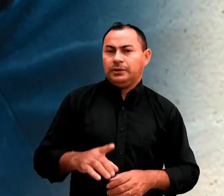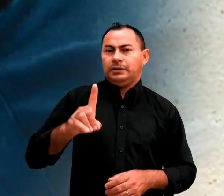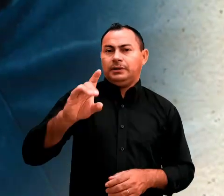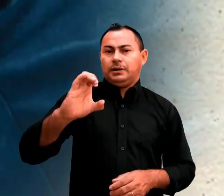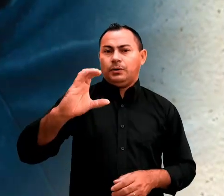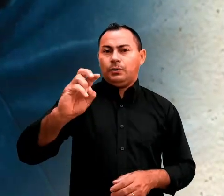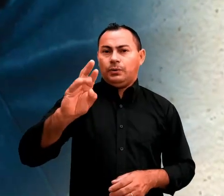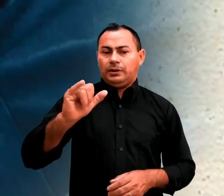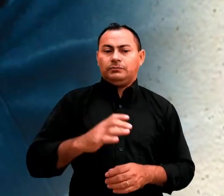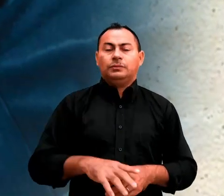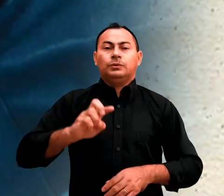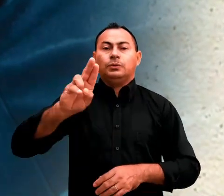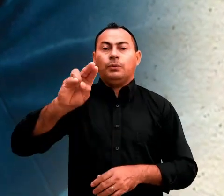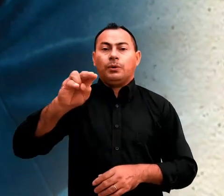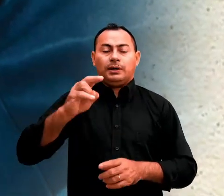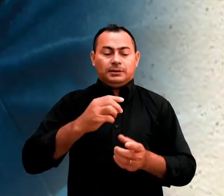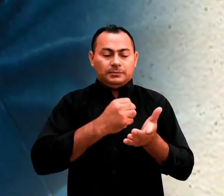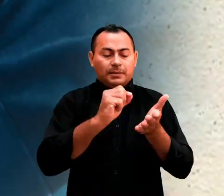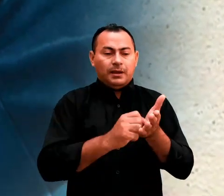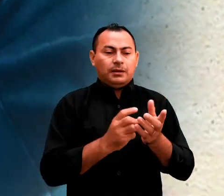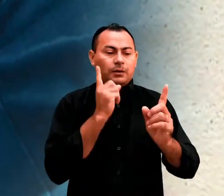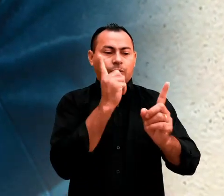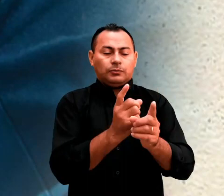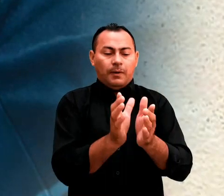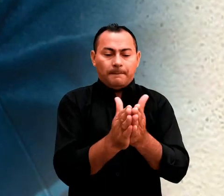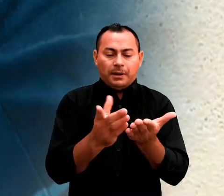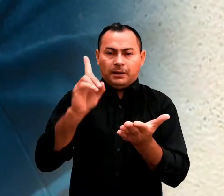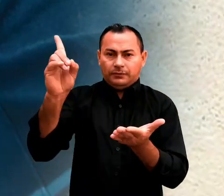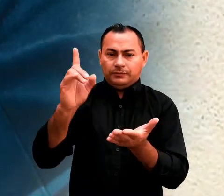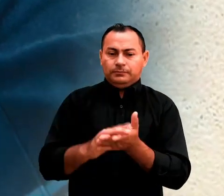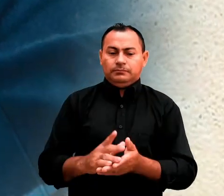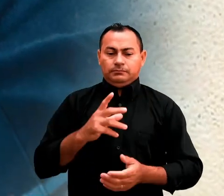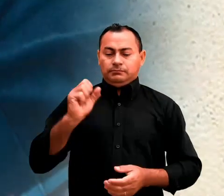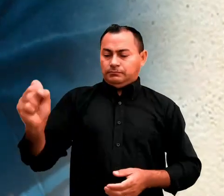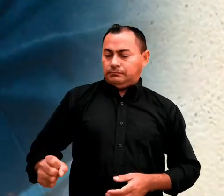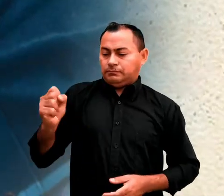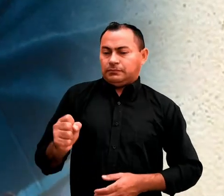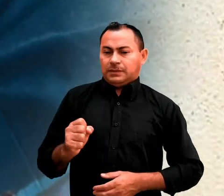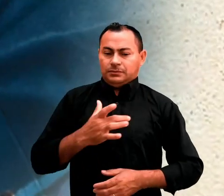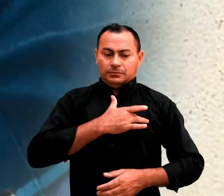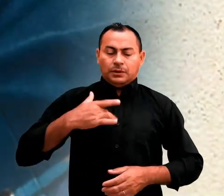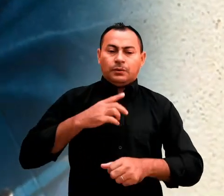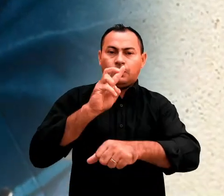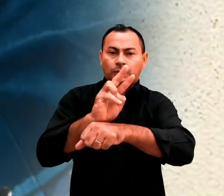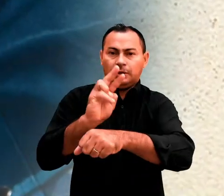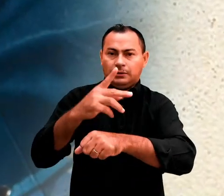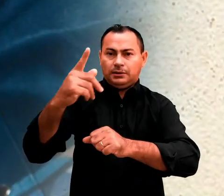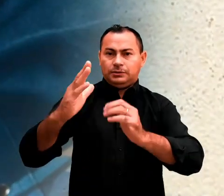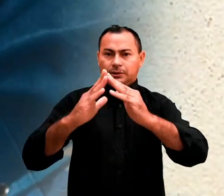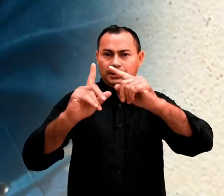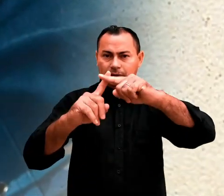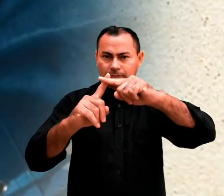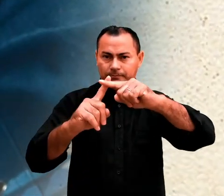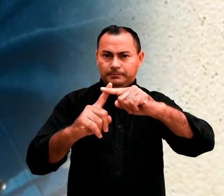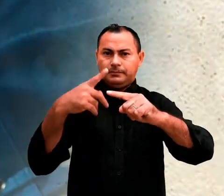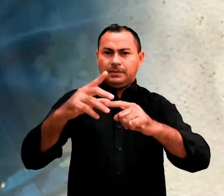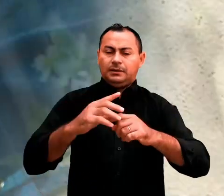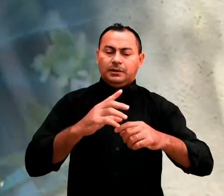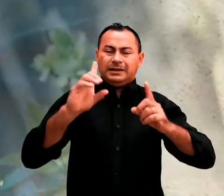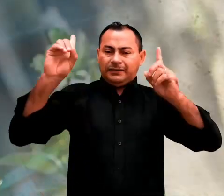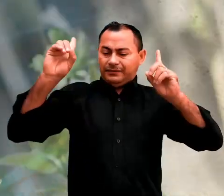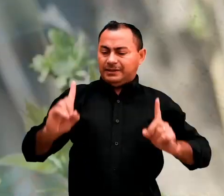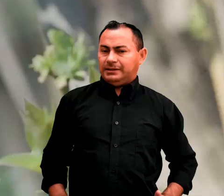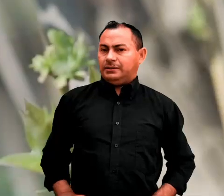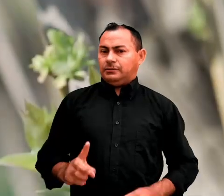escreveria o encontro com a palavra se ainda fosse um pastor forte e saudável cuidando da sua igreja. A sua